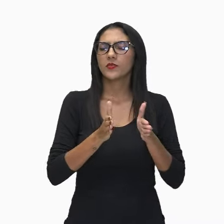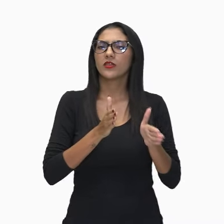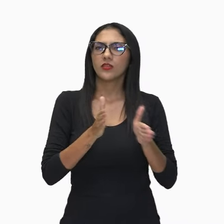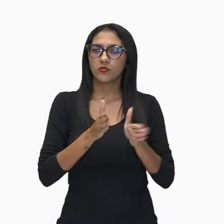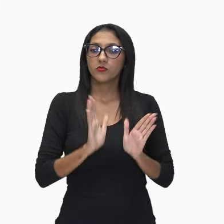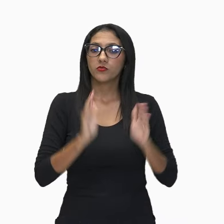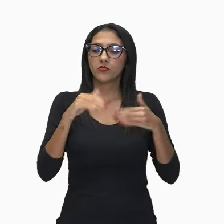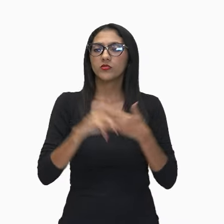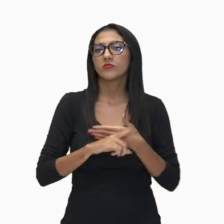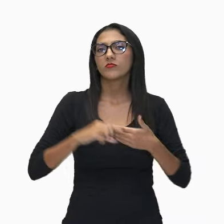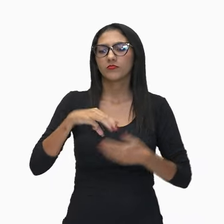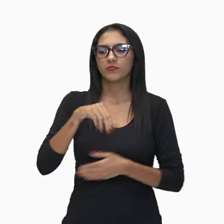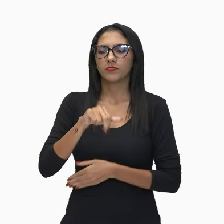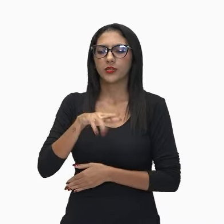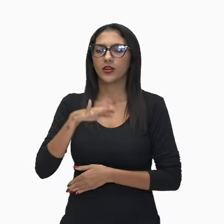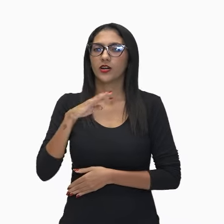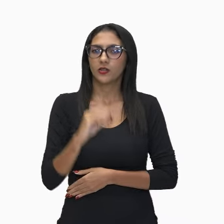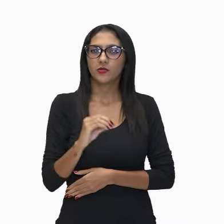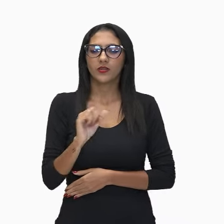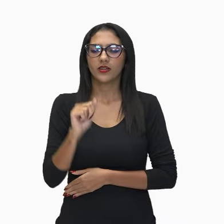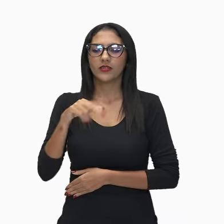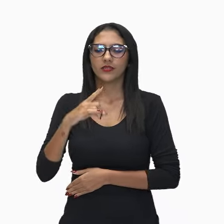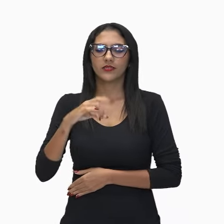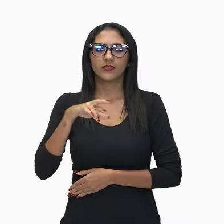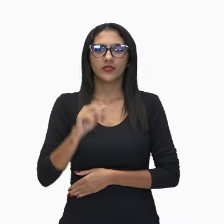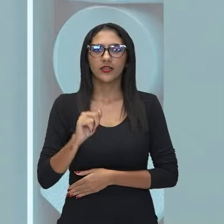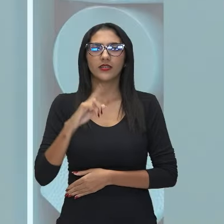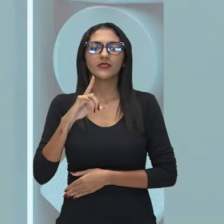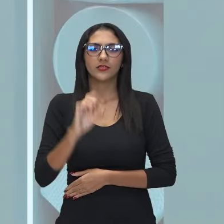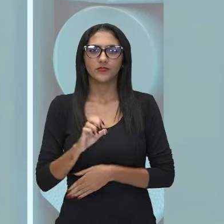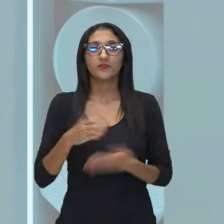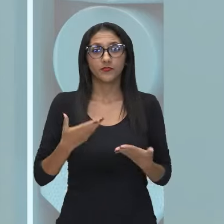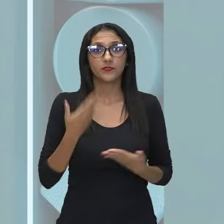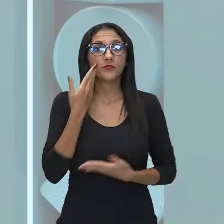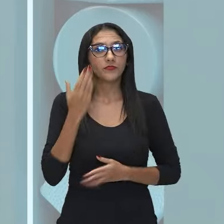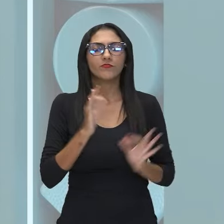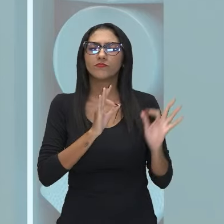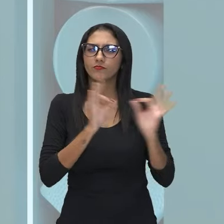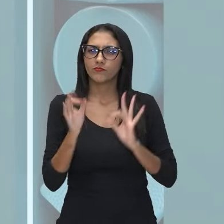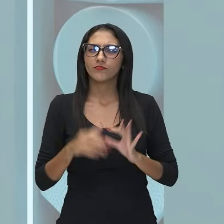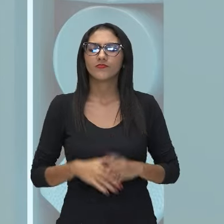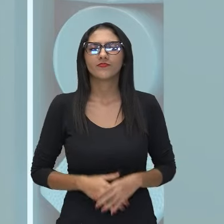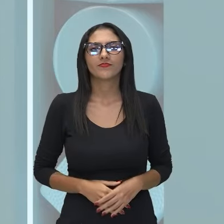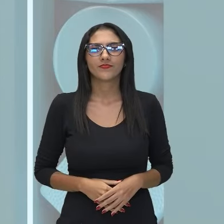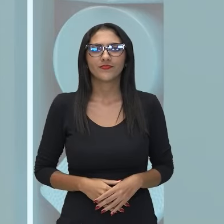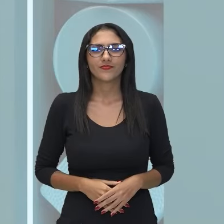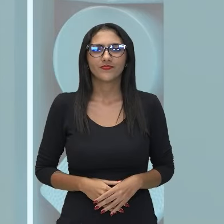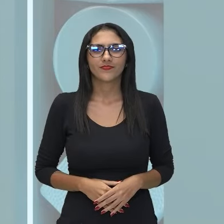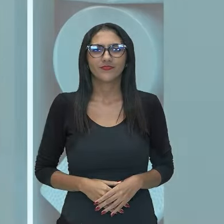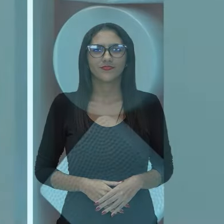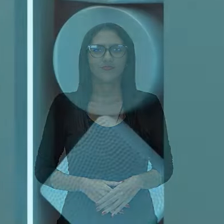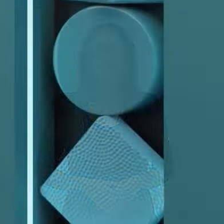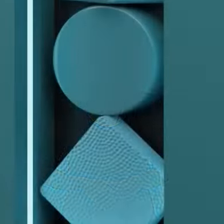abordando em especial Mário de Andrade. Ok, pessoal? Então, vamos iniciar mais esta aula.